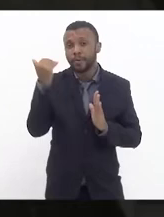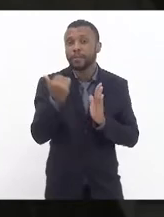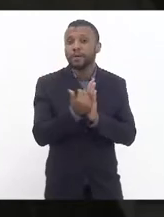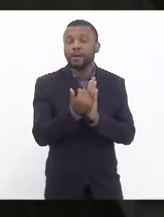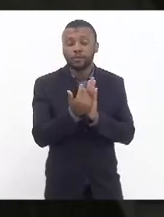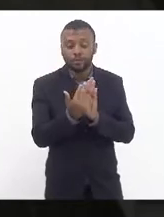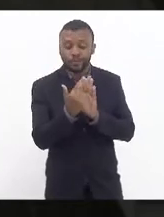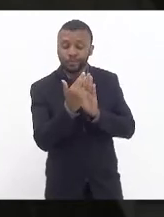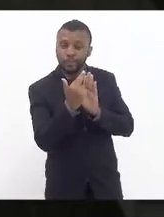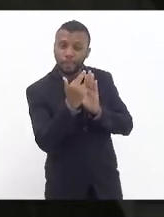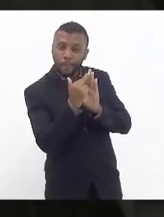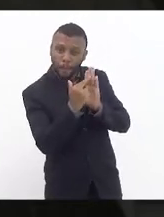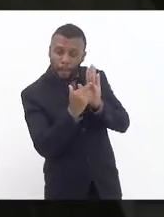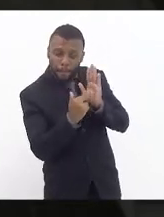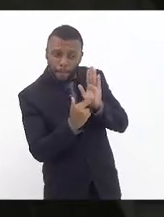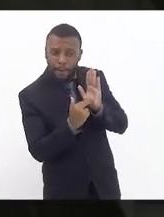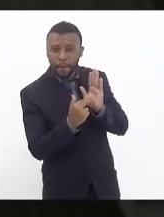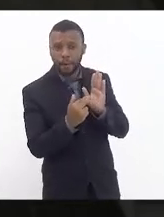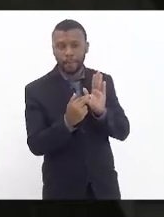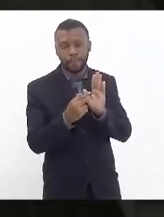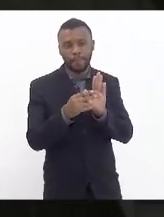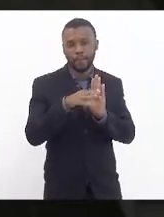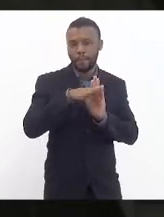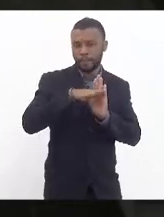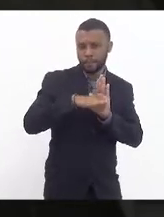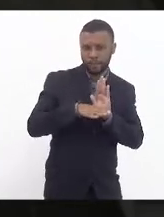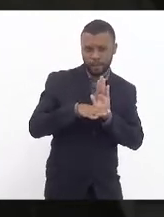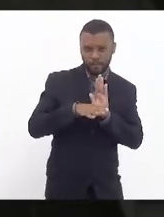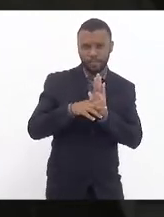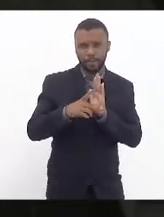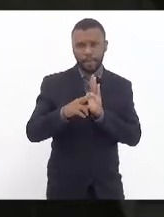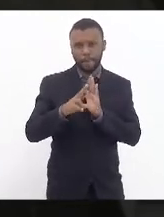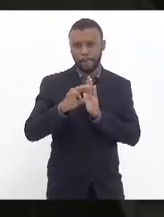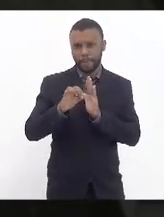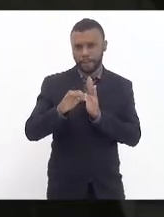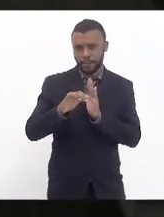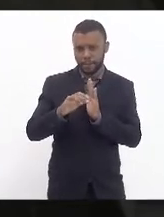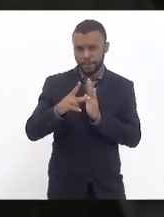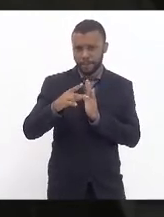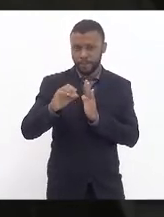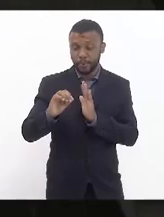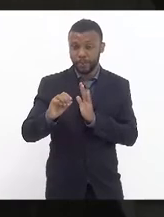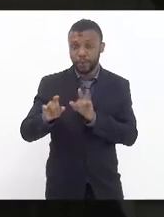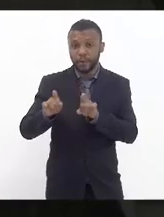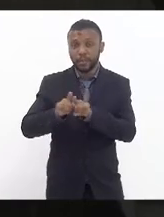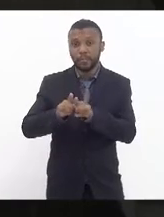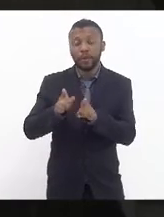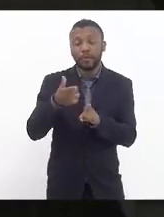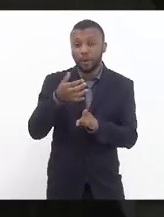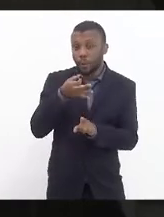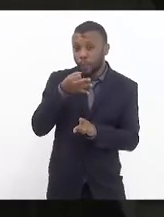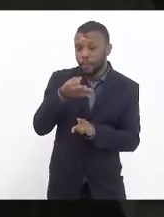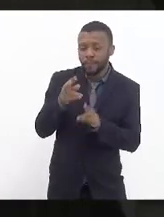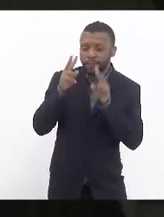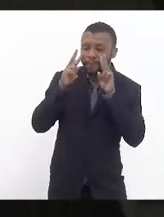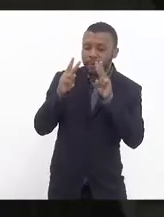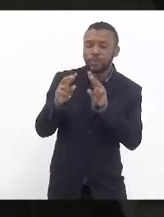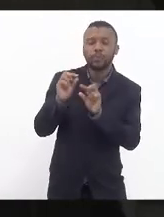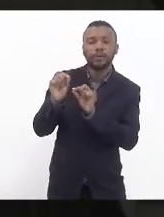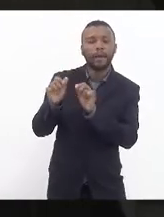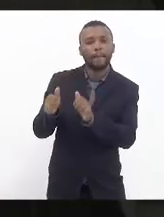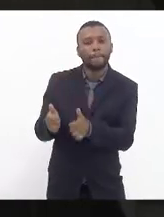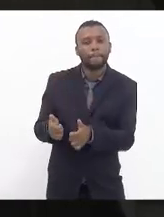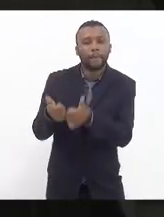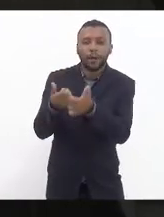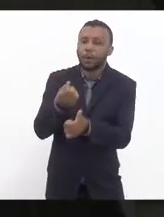e o que eu acho de melhor para a nossa sociedade. E, para terminar, senhora